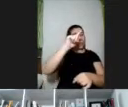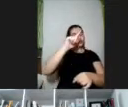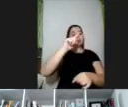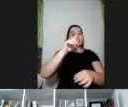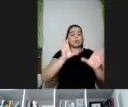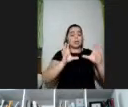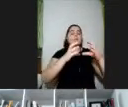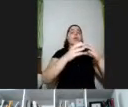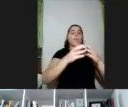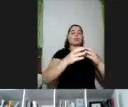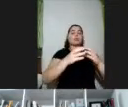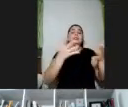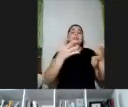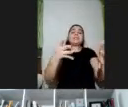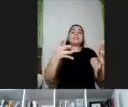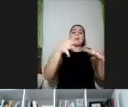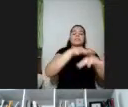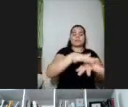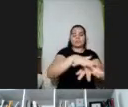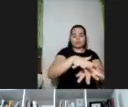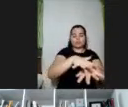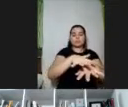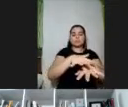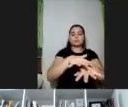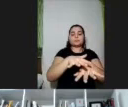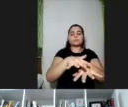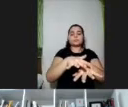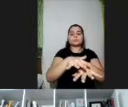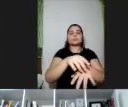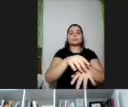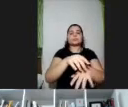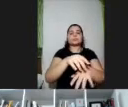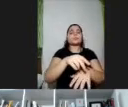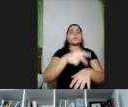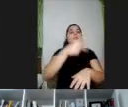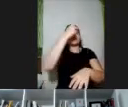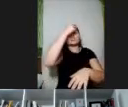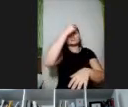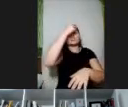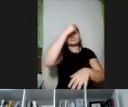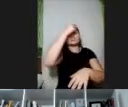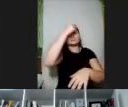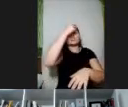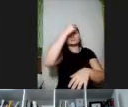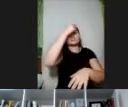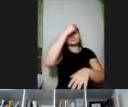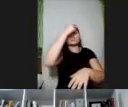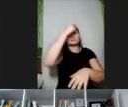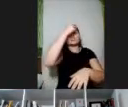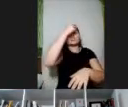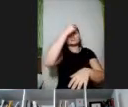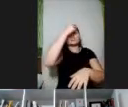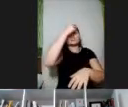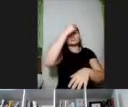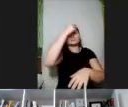inclusão, onde pessoas com e sem deficiência estão juntos nos mesmos espaços, partilhando das mesmas oportunidades e que é no paradigma no qual